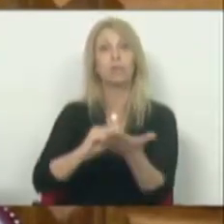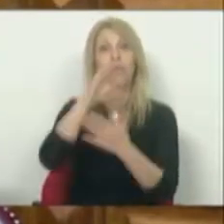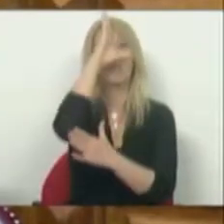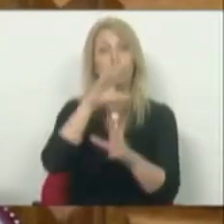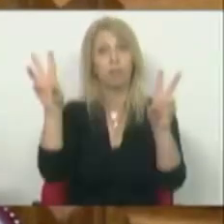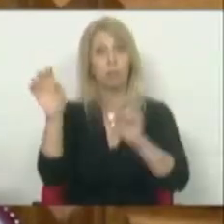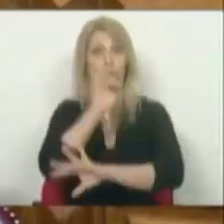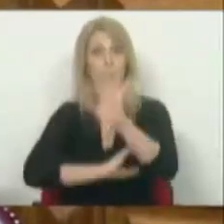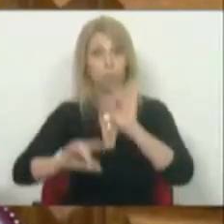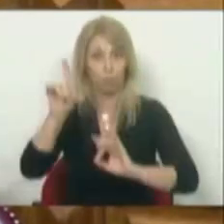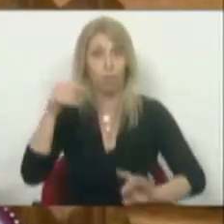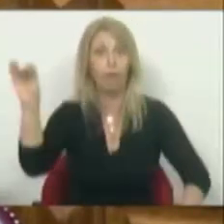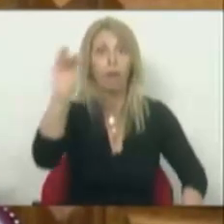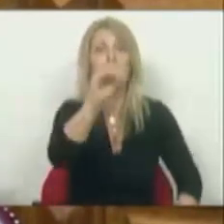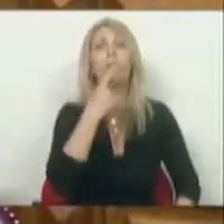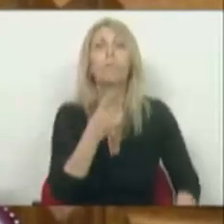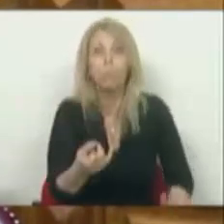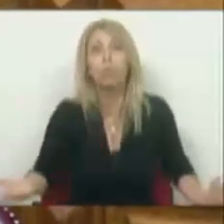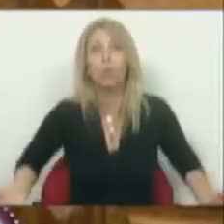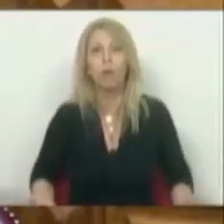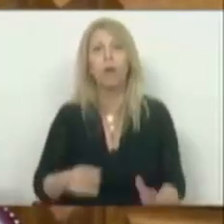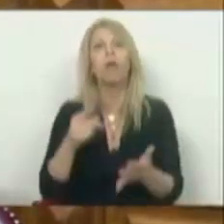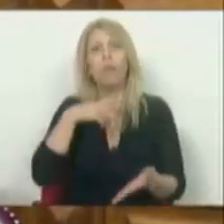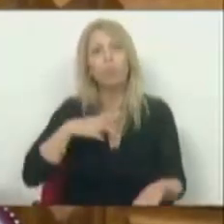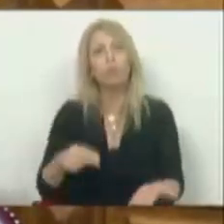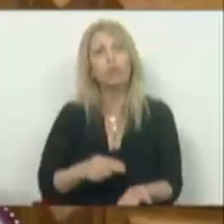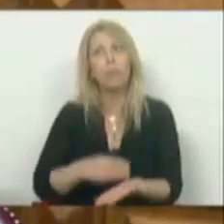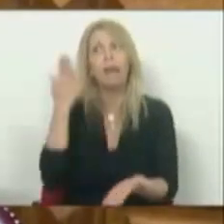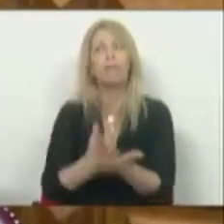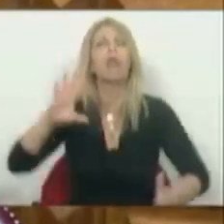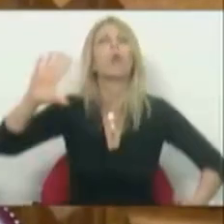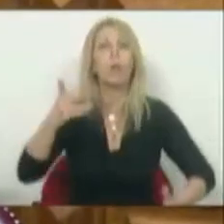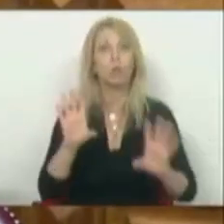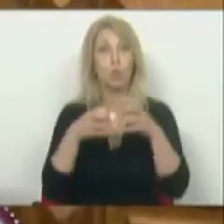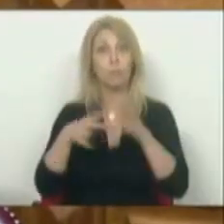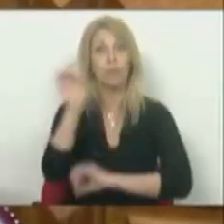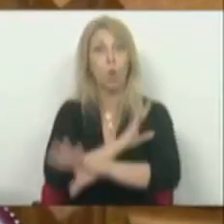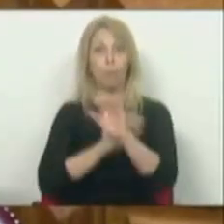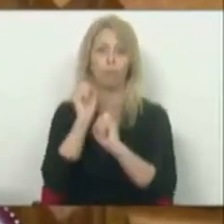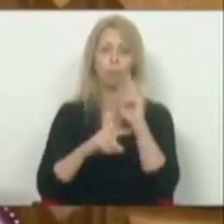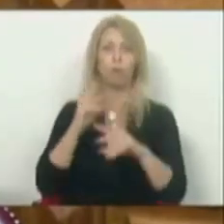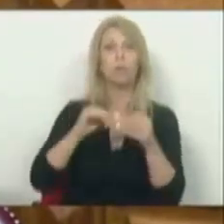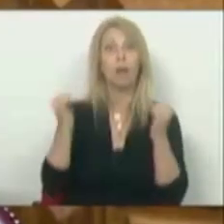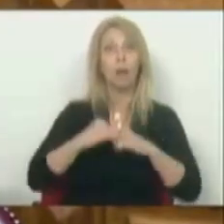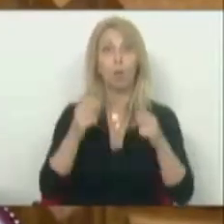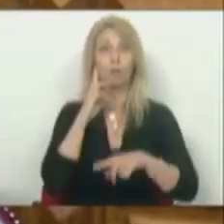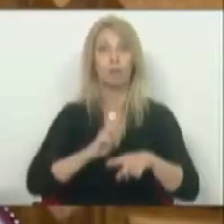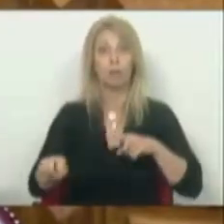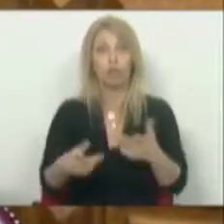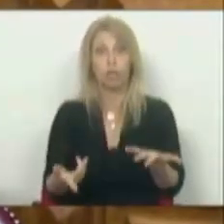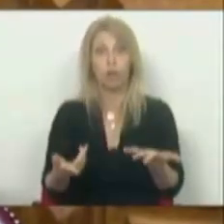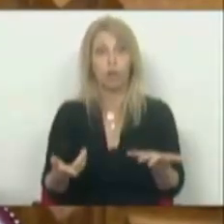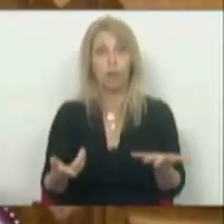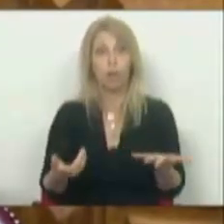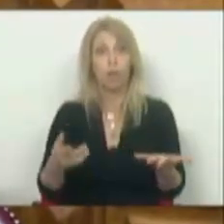também, até quando Portugal vai continuar a esperar que seja a Comissão Europeia a modernizar o Tratado da Carta de Energia, quando nas últimas semanas temos